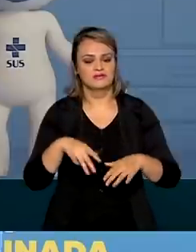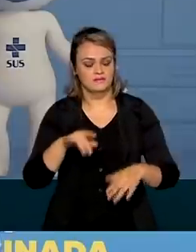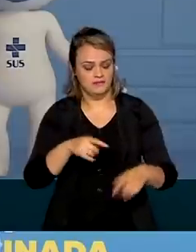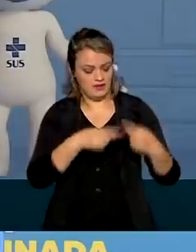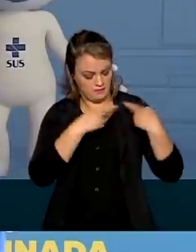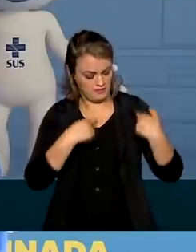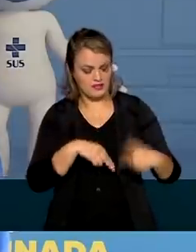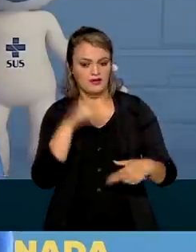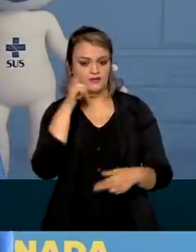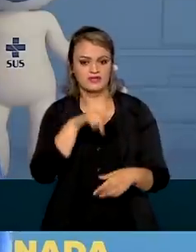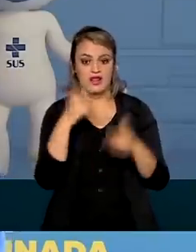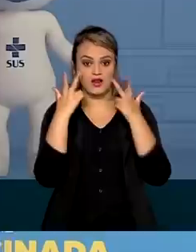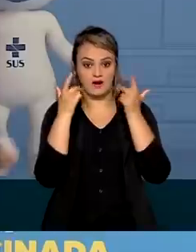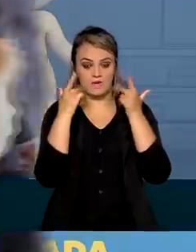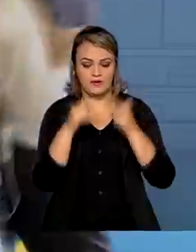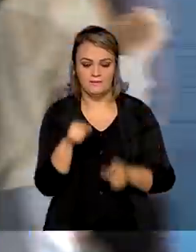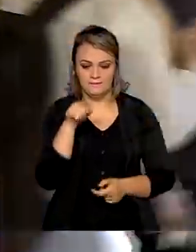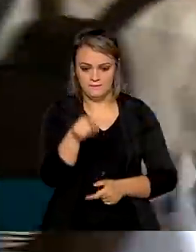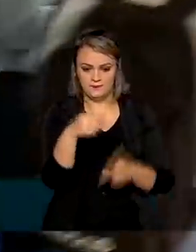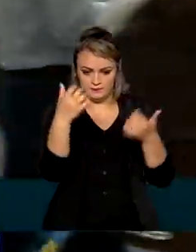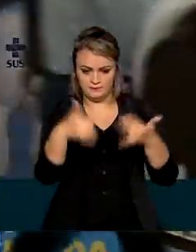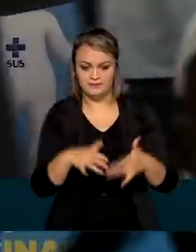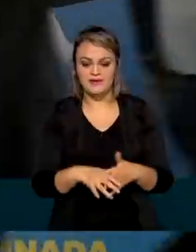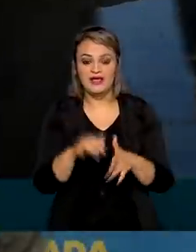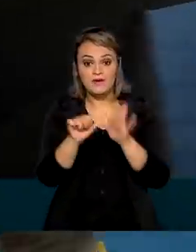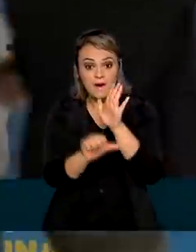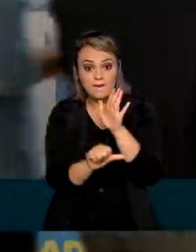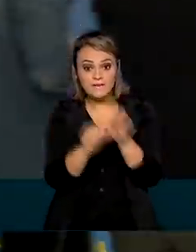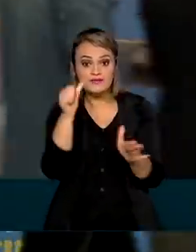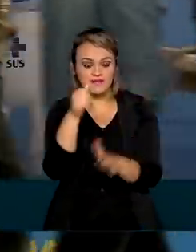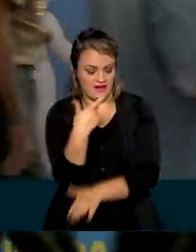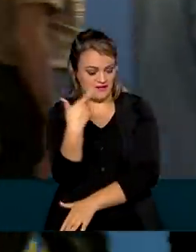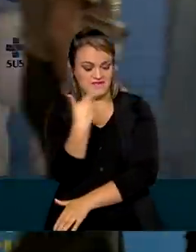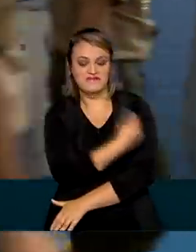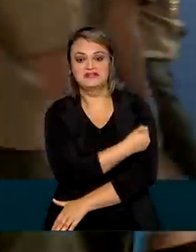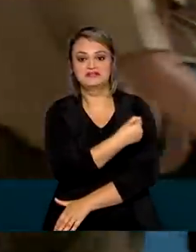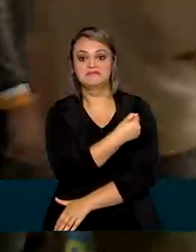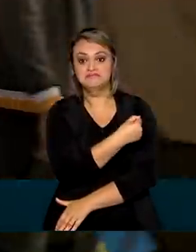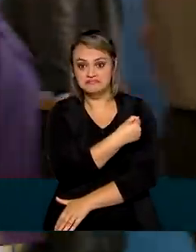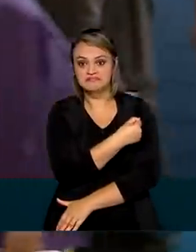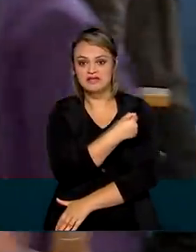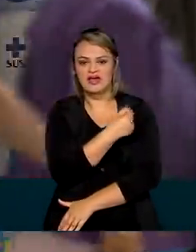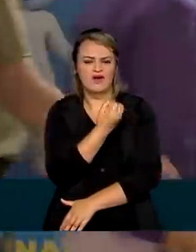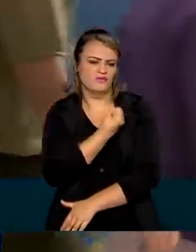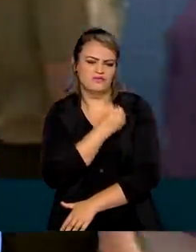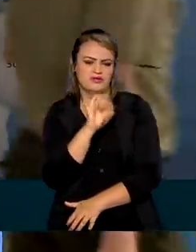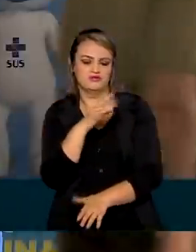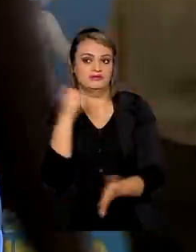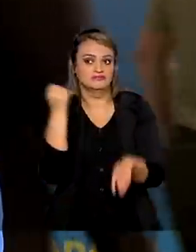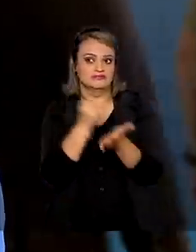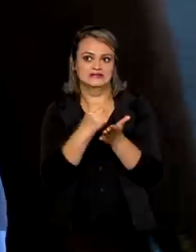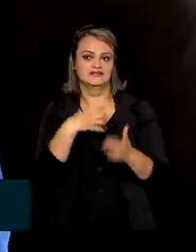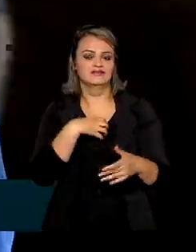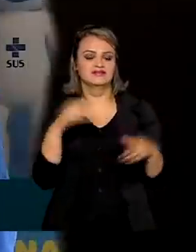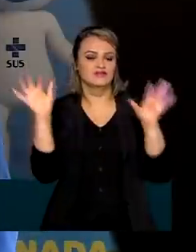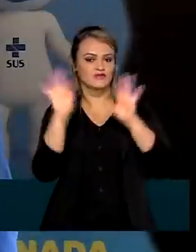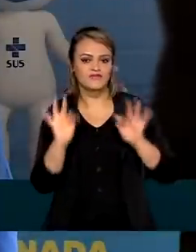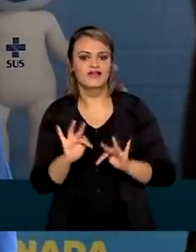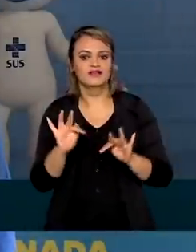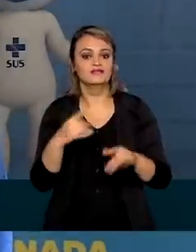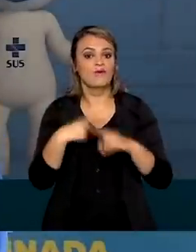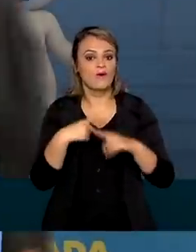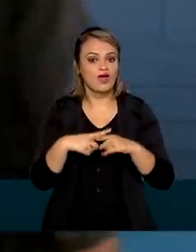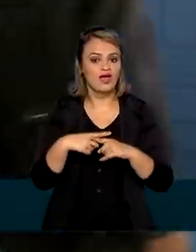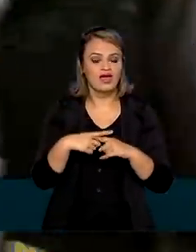medalha. Ter sido a primeira atleta olímpica a ser vacinada é só um número, é só um marco. Eu fico mais feliz ainda porque a gente está vendo